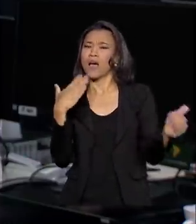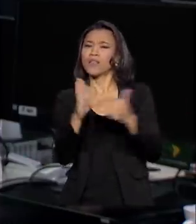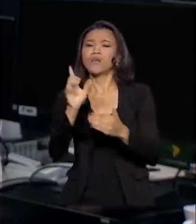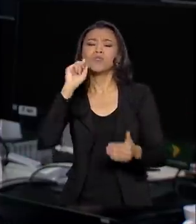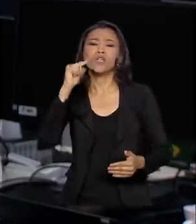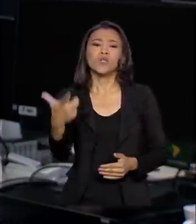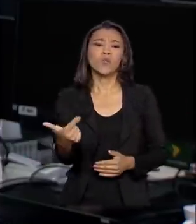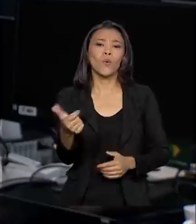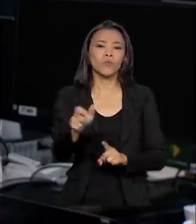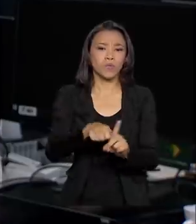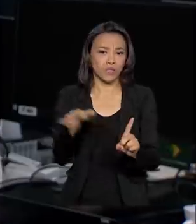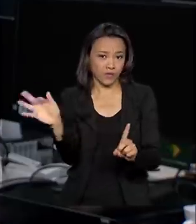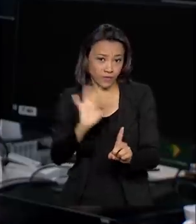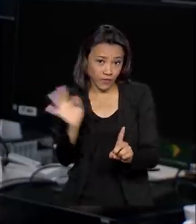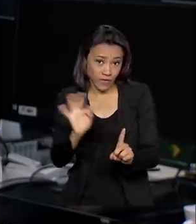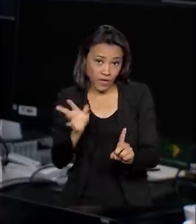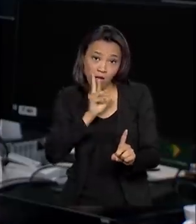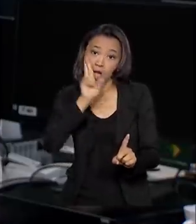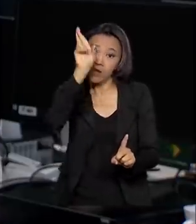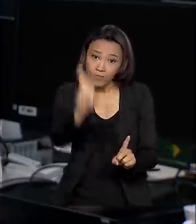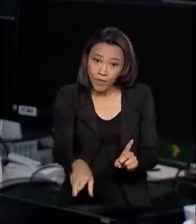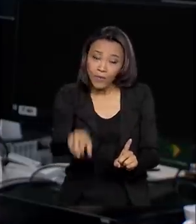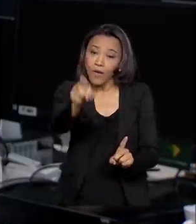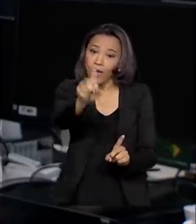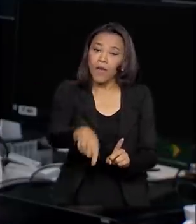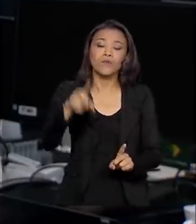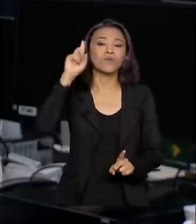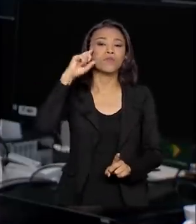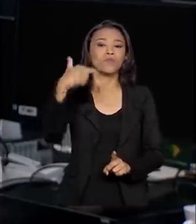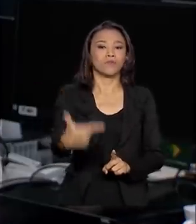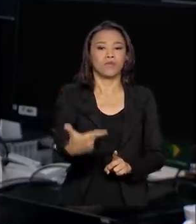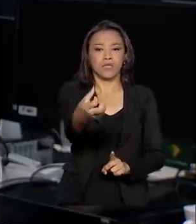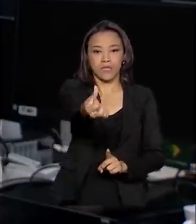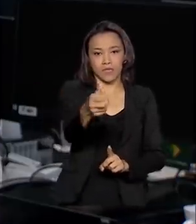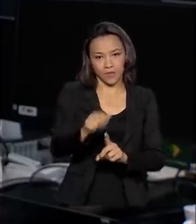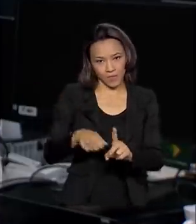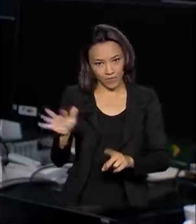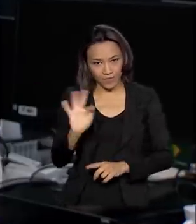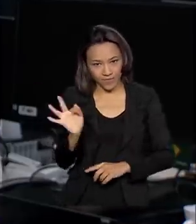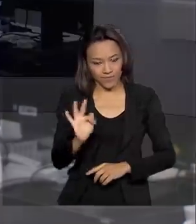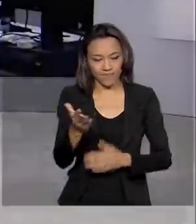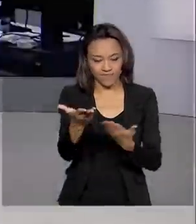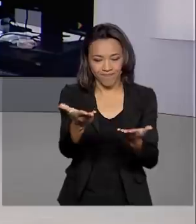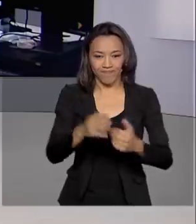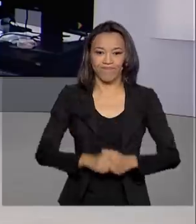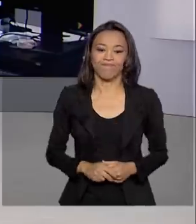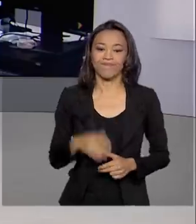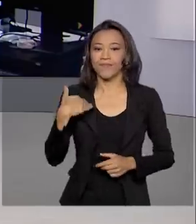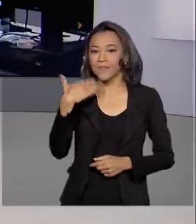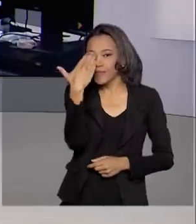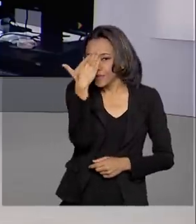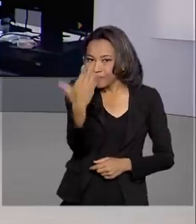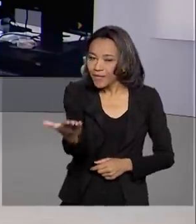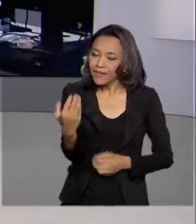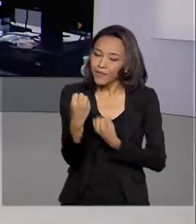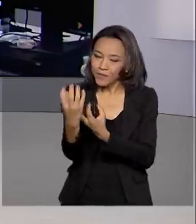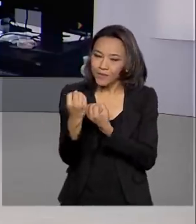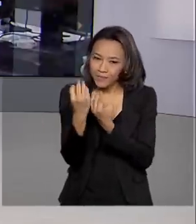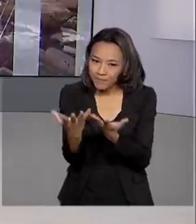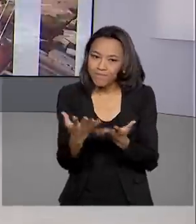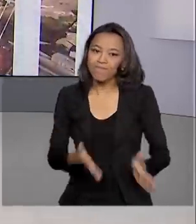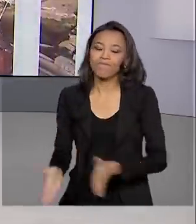fevereiro e a divulgação dos resultados é no dia 26 de fevereiro. Renata? Obrigada pelas informações, Raquel.